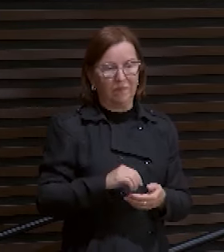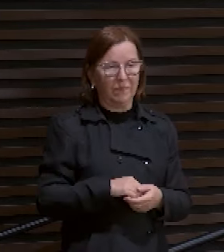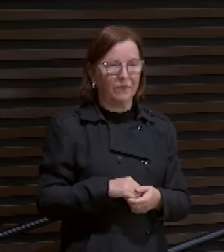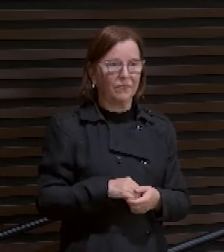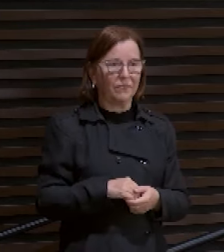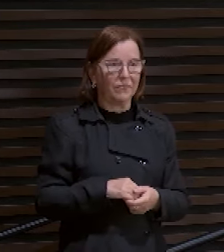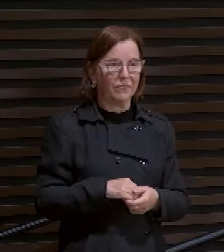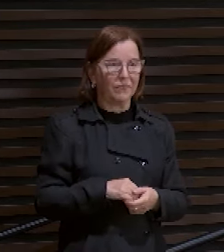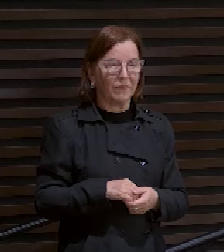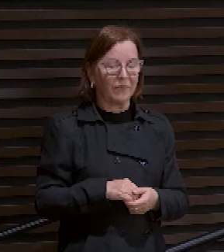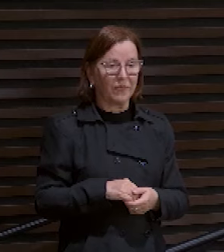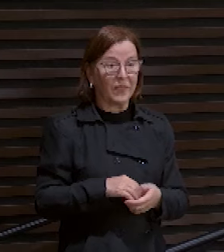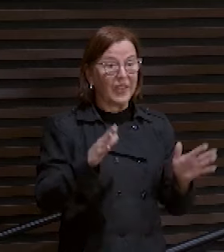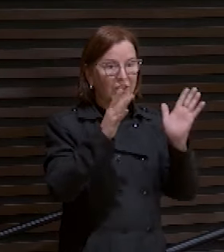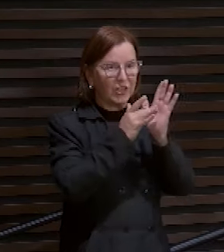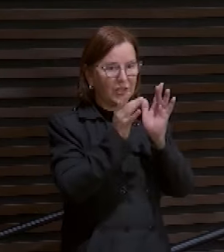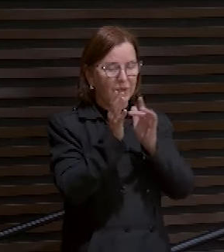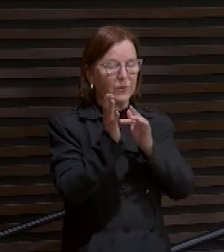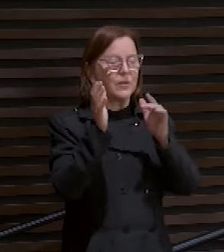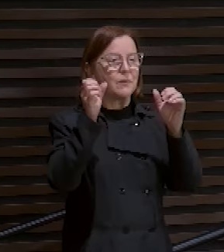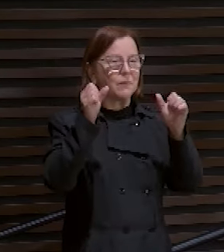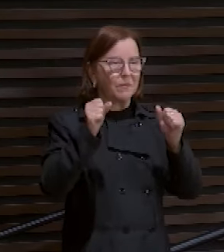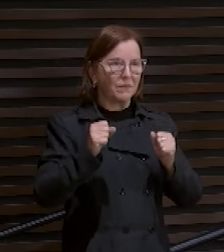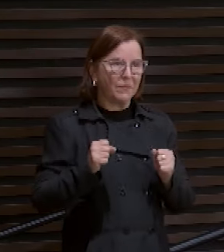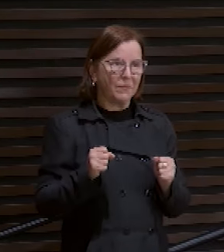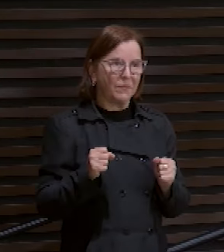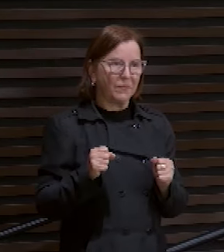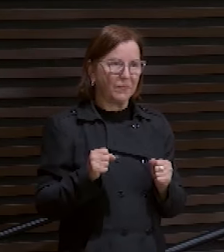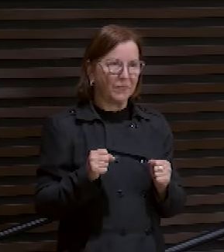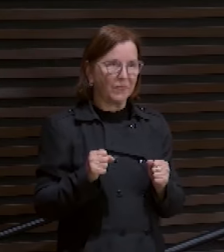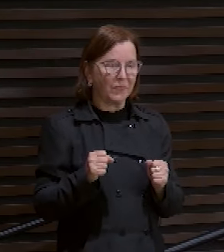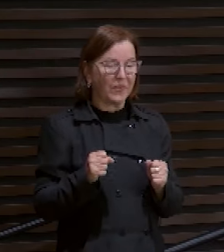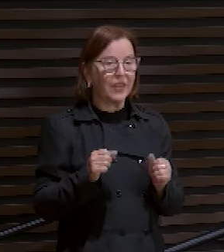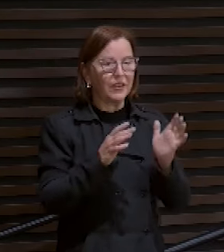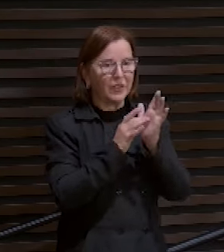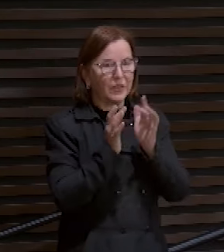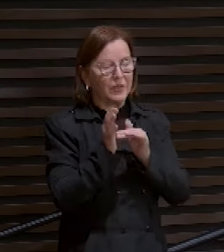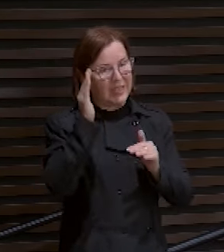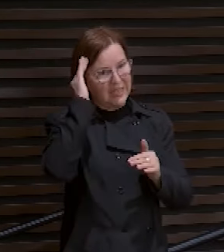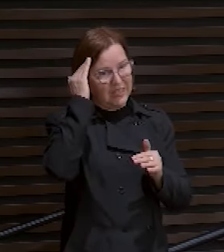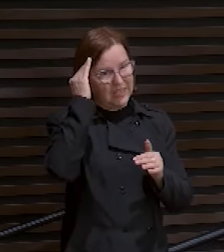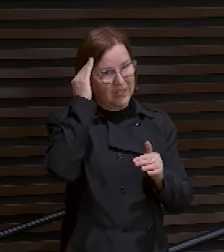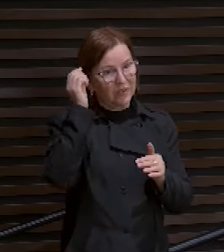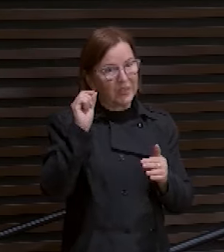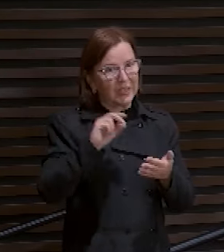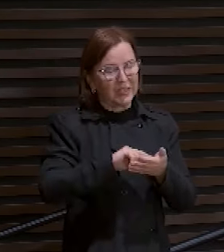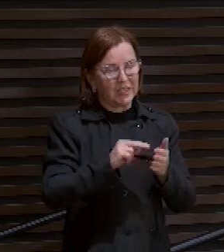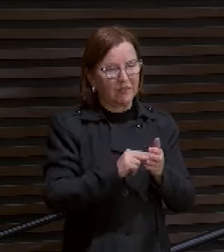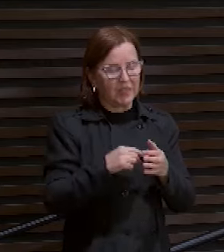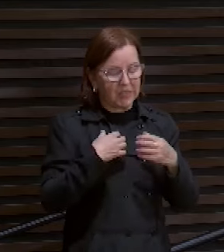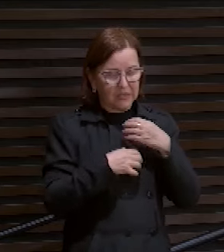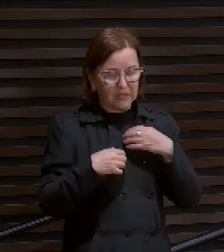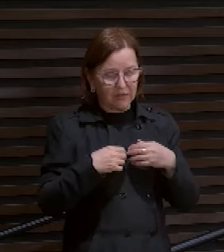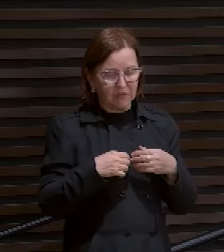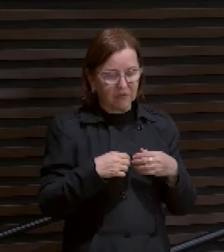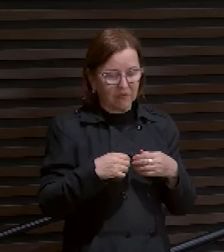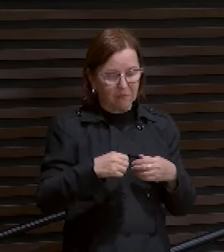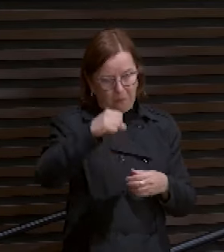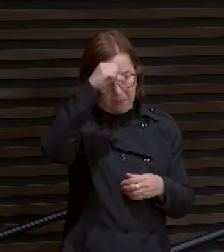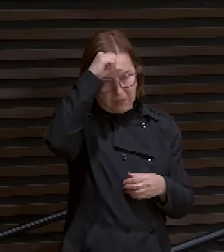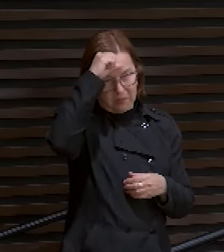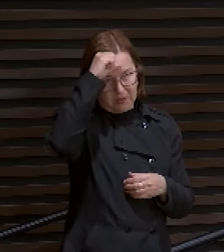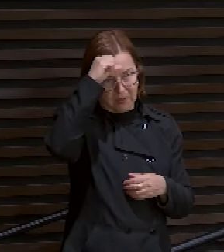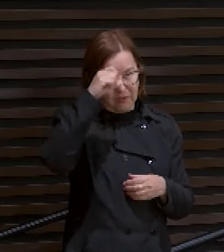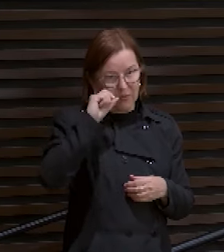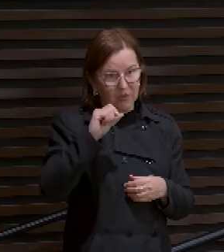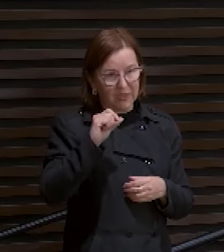Então, meu querido, Jesus pode... Ele entende o que que é uma angústia. O que que é uma depressão. O